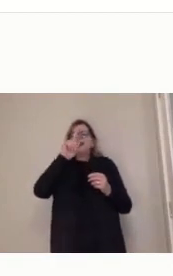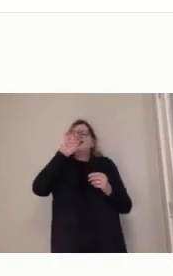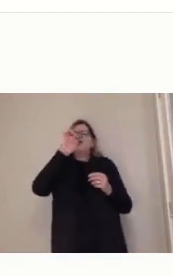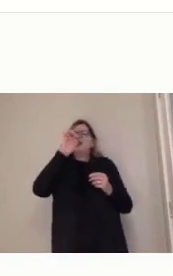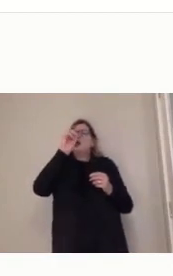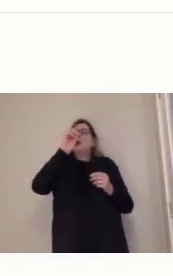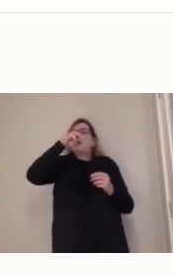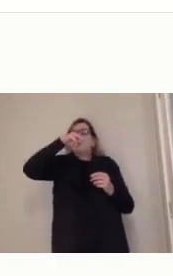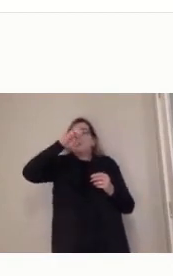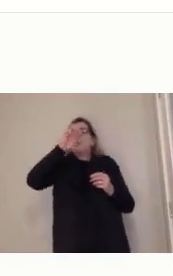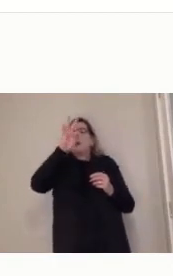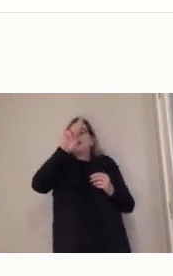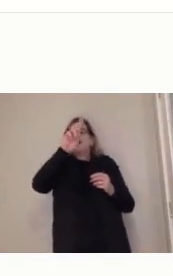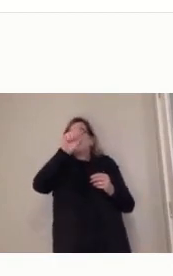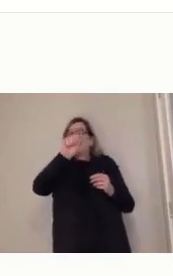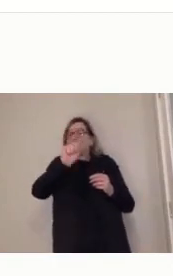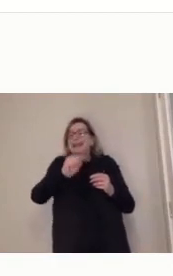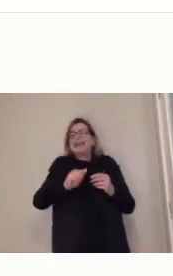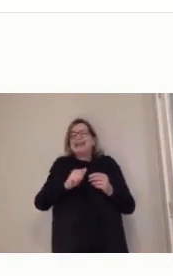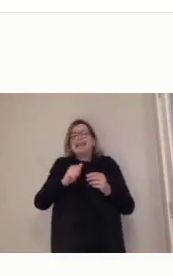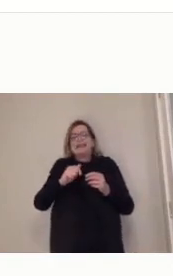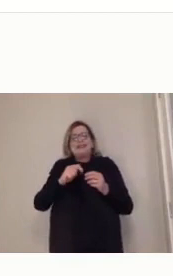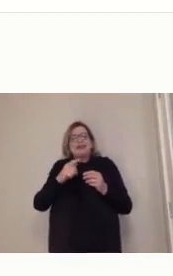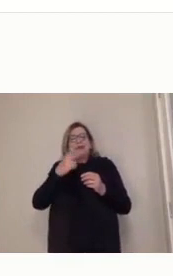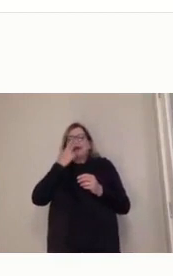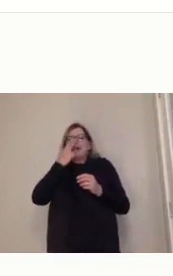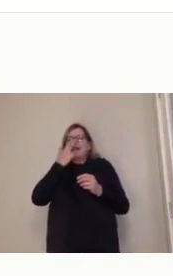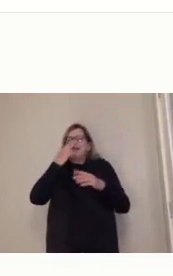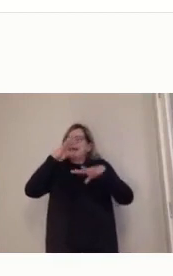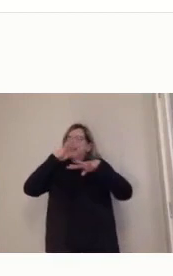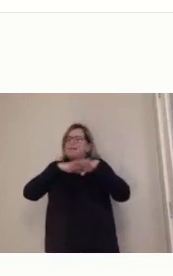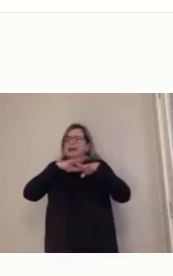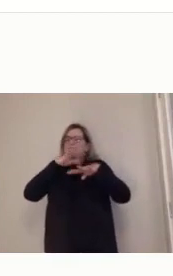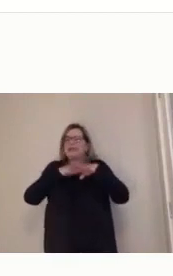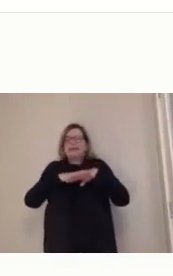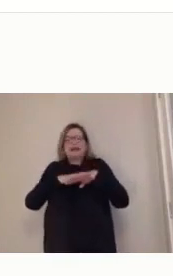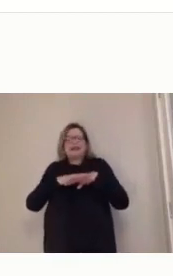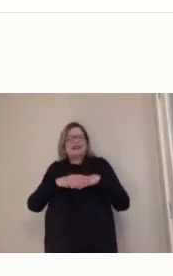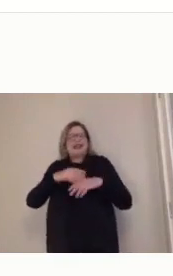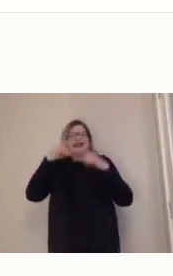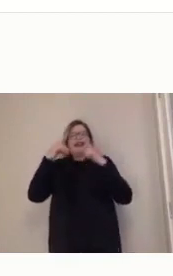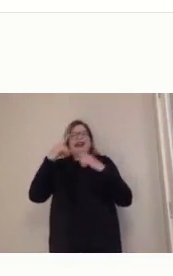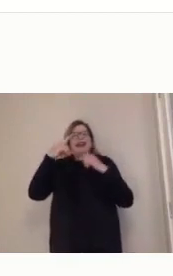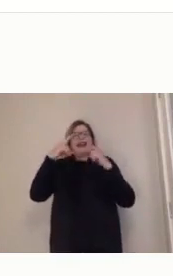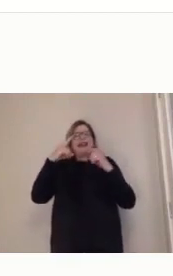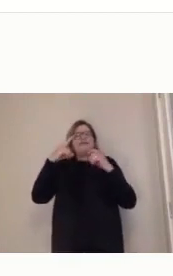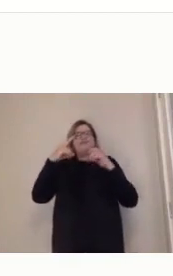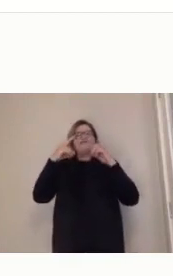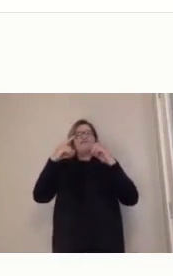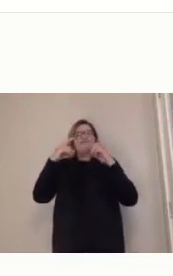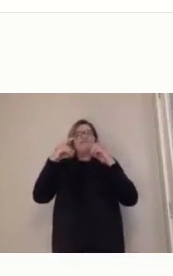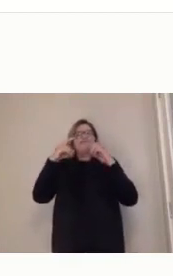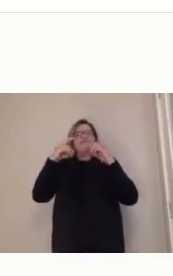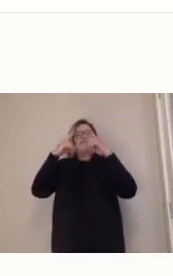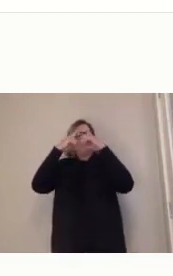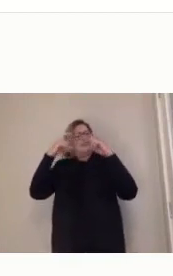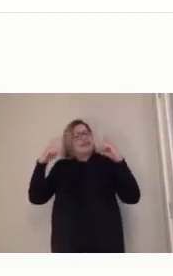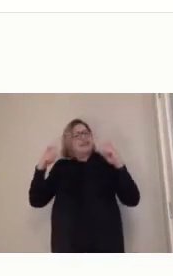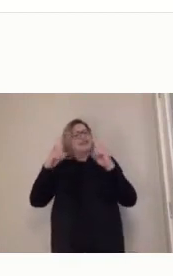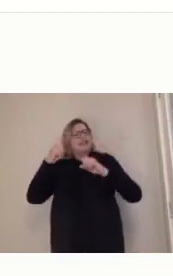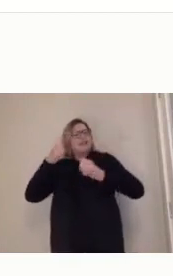então, a matemática sempre foi colocada com uma ciência dura, difícil, em contraposição às outras ciências, e com esse